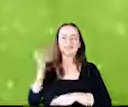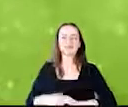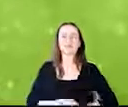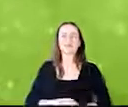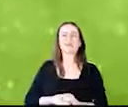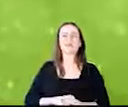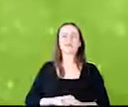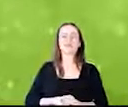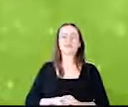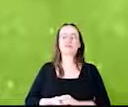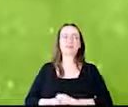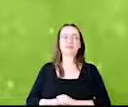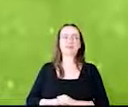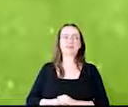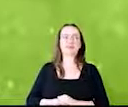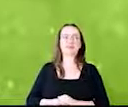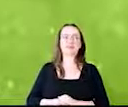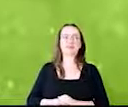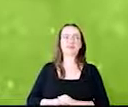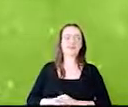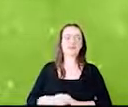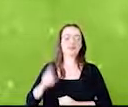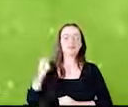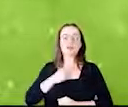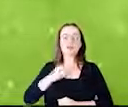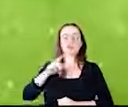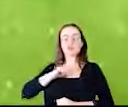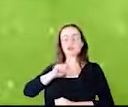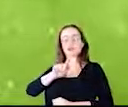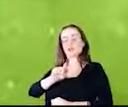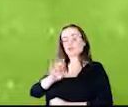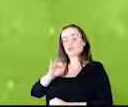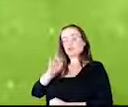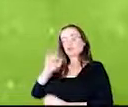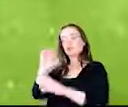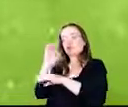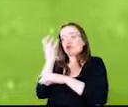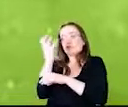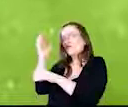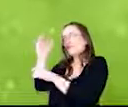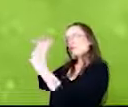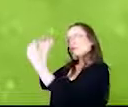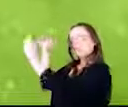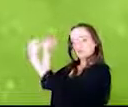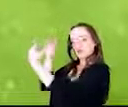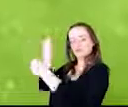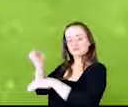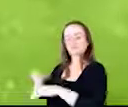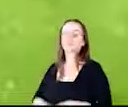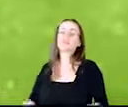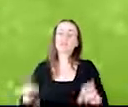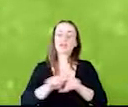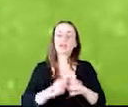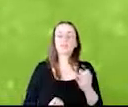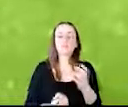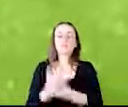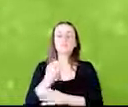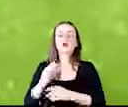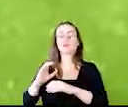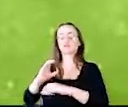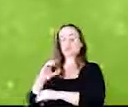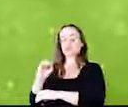Nós também plantamos um pouco de girassol. Vamos lá. Agora estamos indo, então, para a produção de baixo carbono. É também